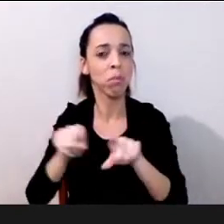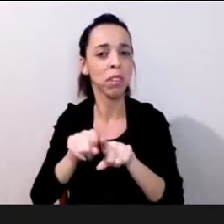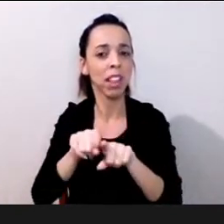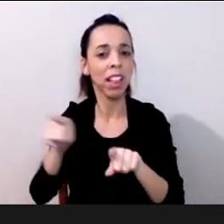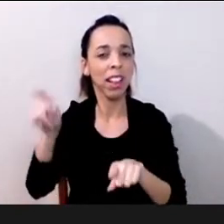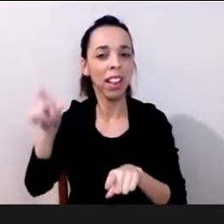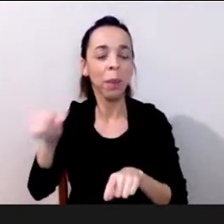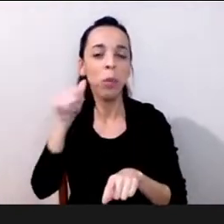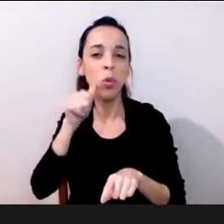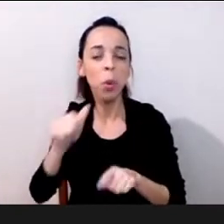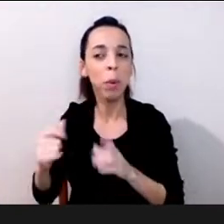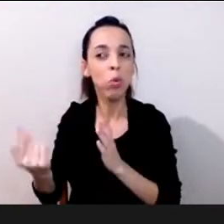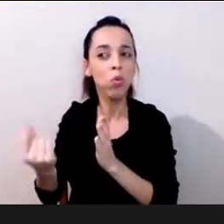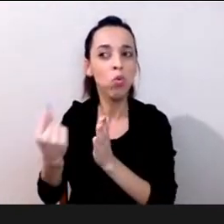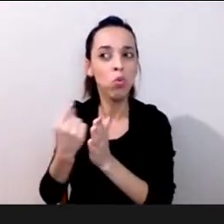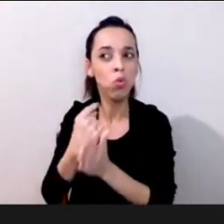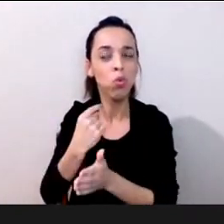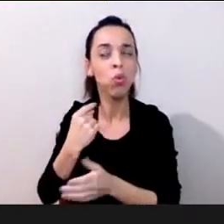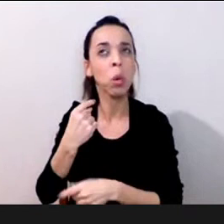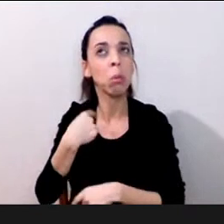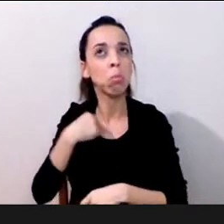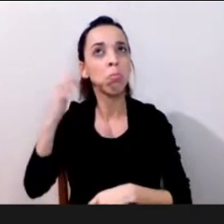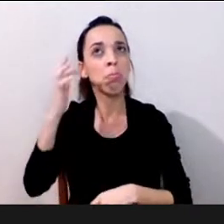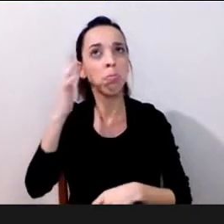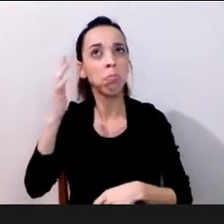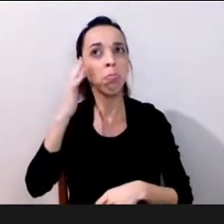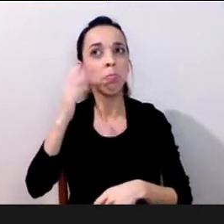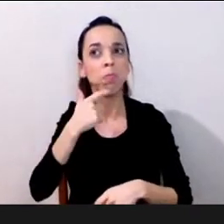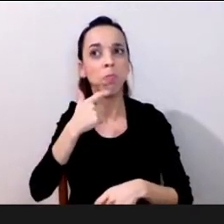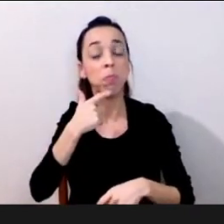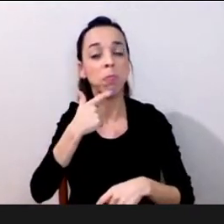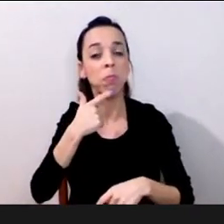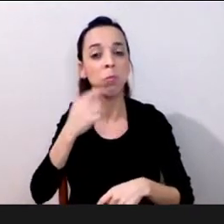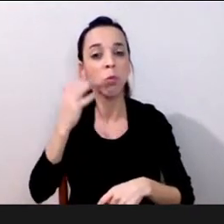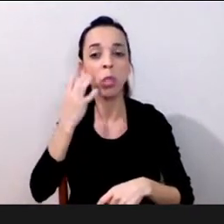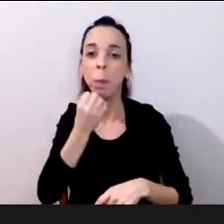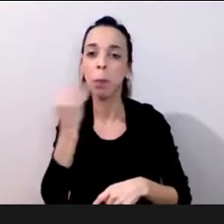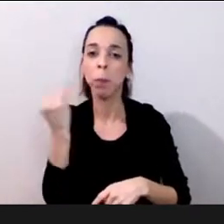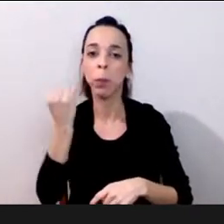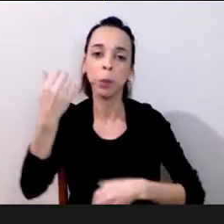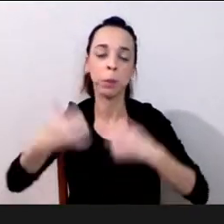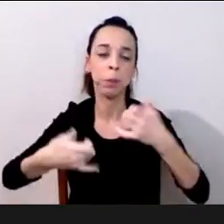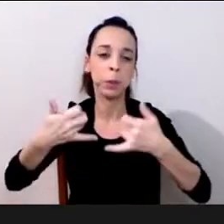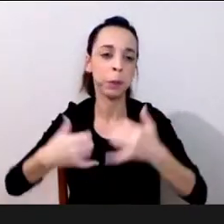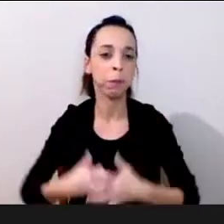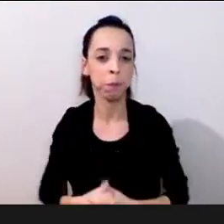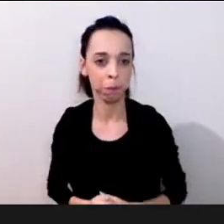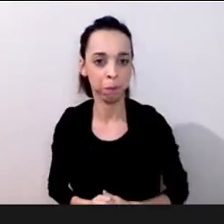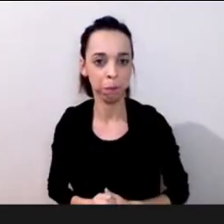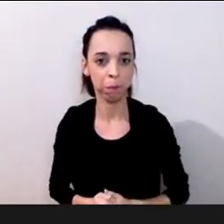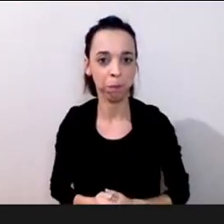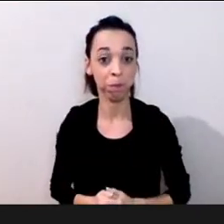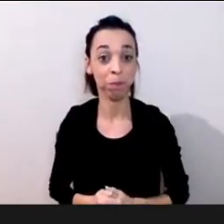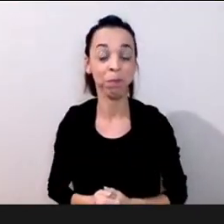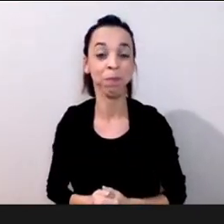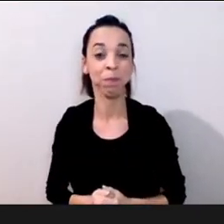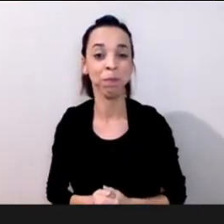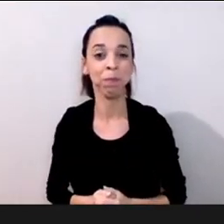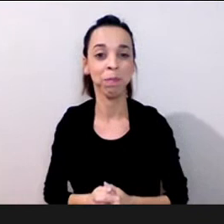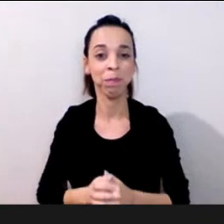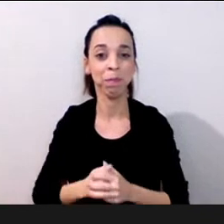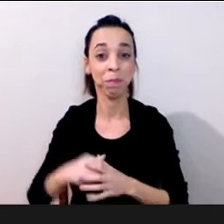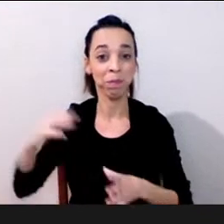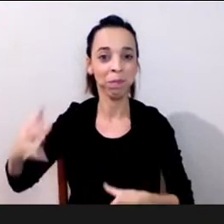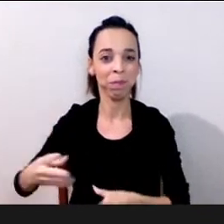não se eu respondi efetivamente mas acho que são pontos que vale a gente a gente conversar né posso pegar o gancho aqui da Ana claro